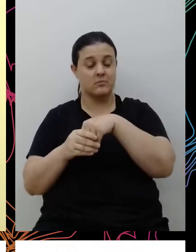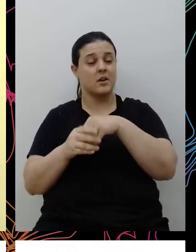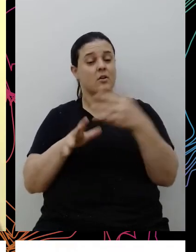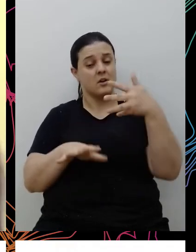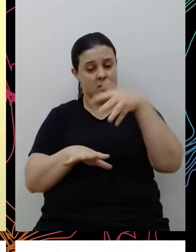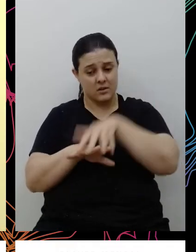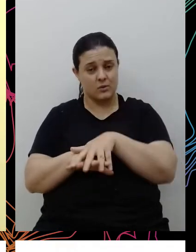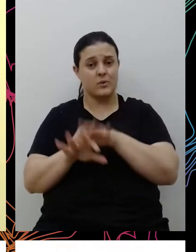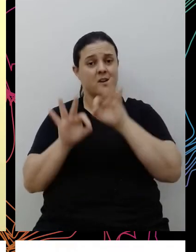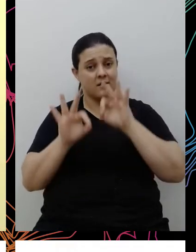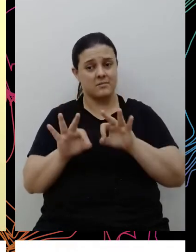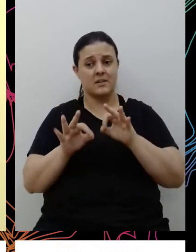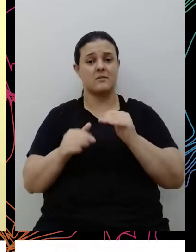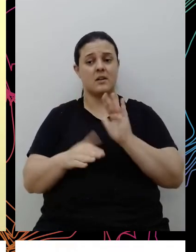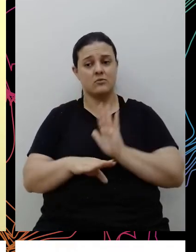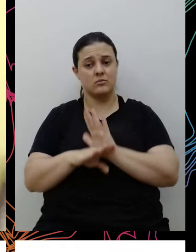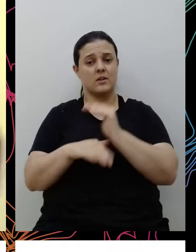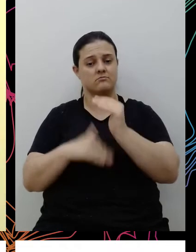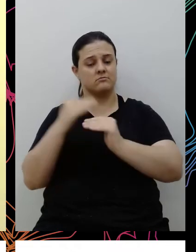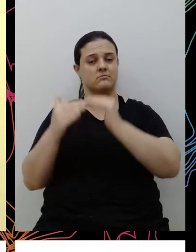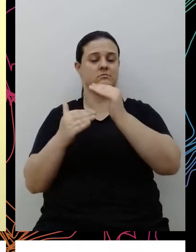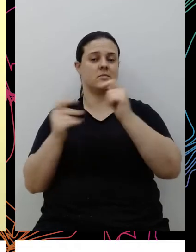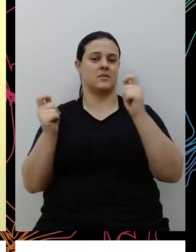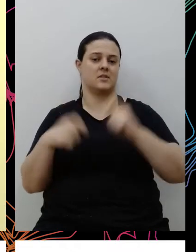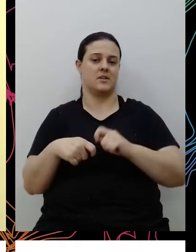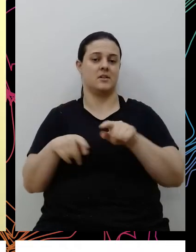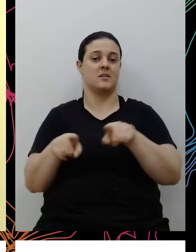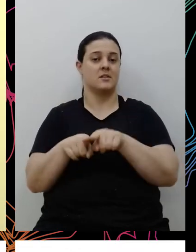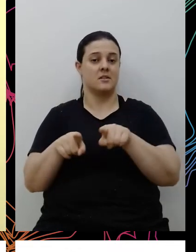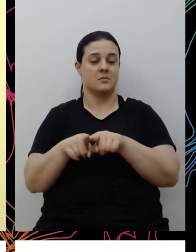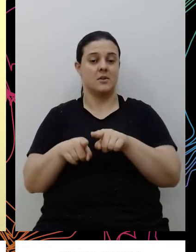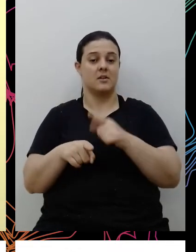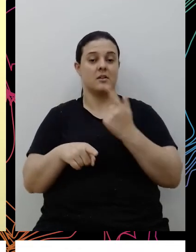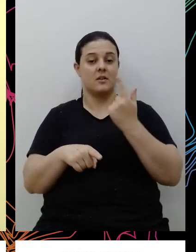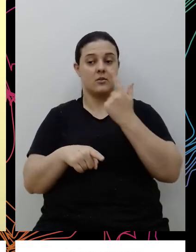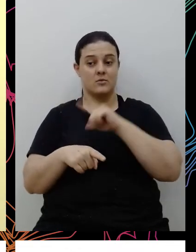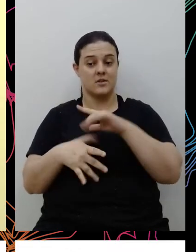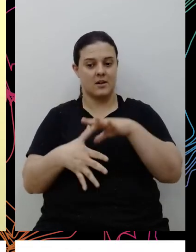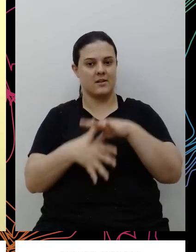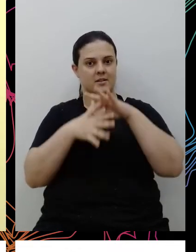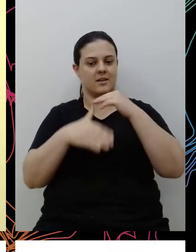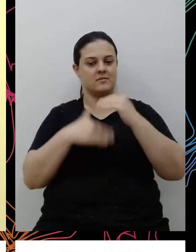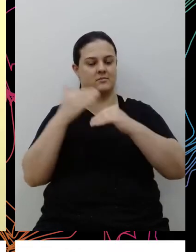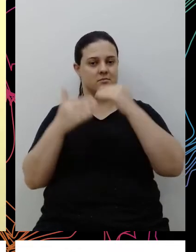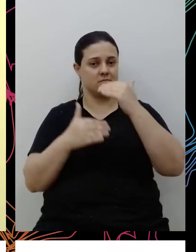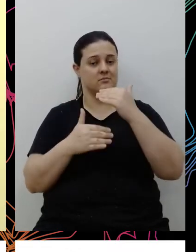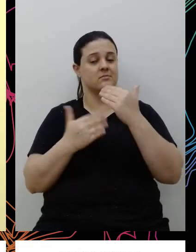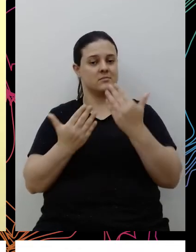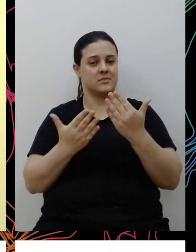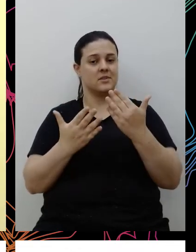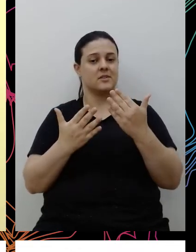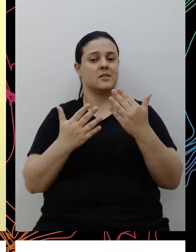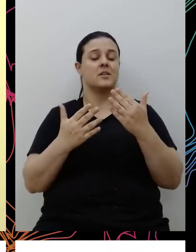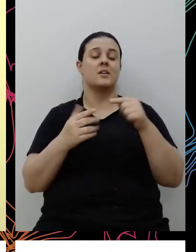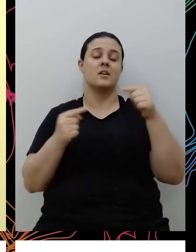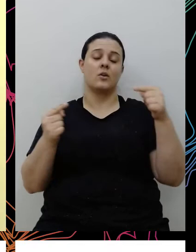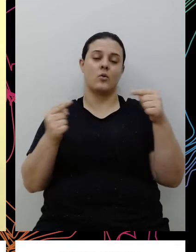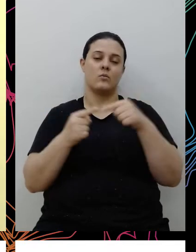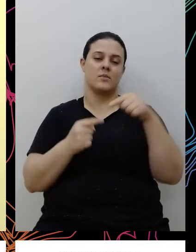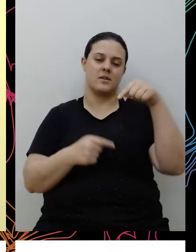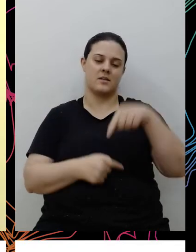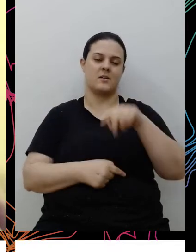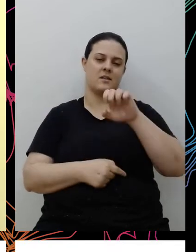desenvolver, potenciar talentos, que possibilite também alcançar as lideranças, né, e é muito nessa linha que o Instituto Etos trabalha com as empresas,